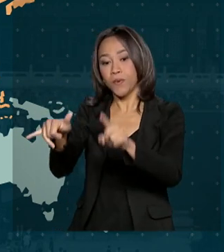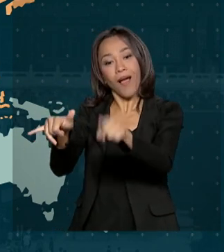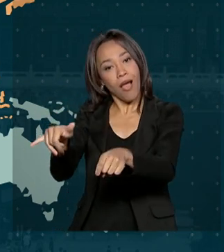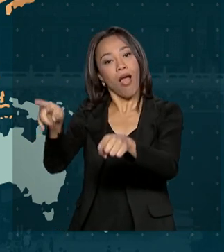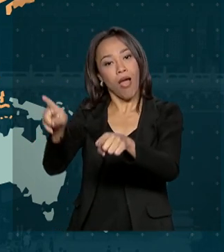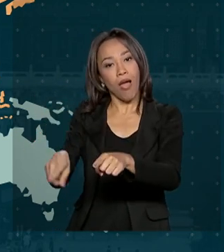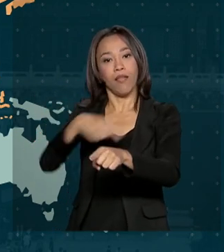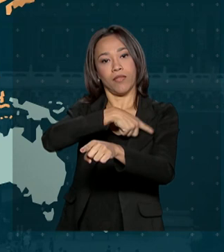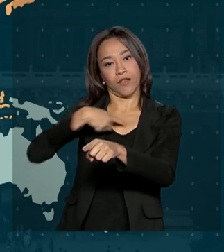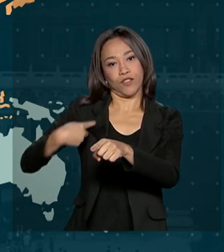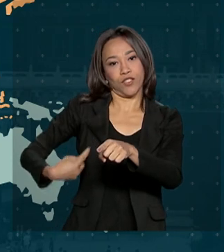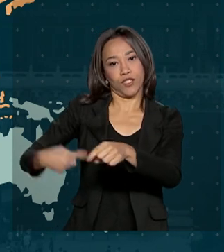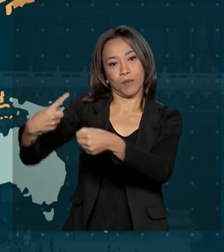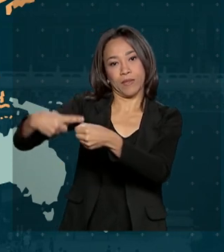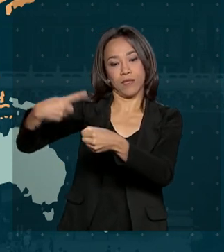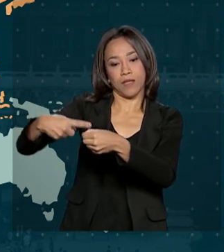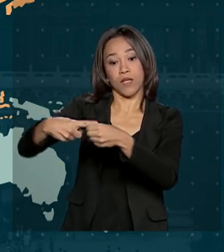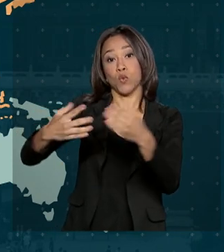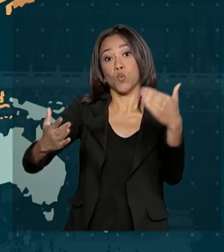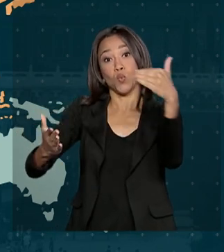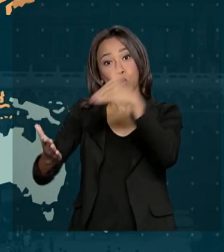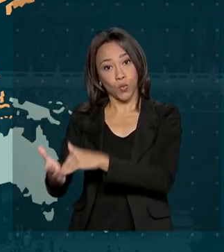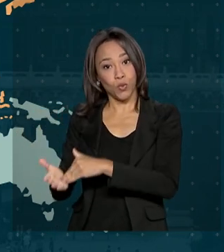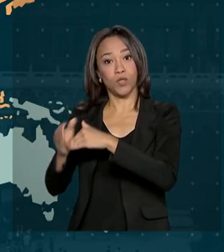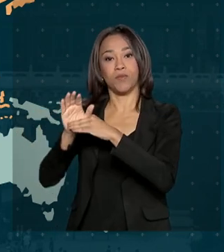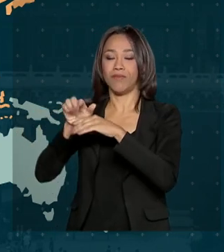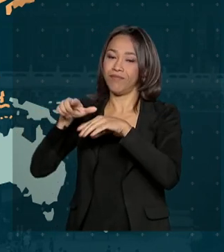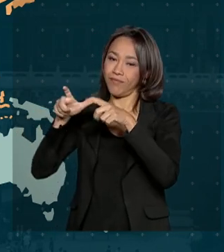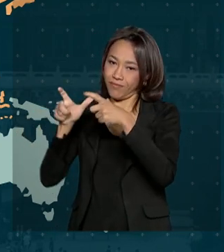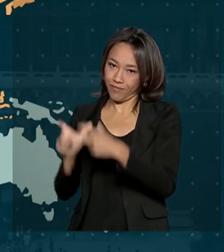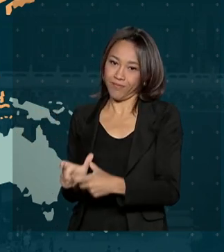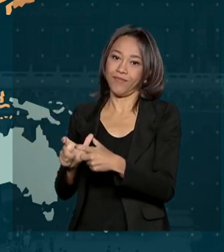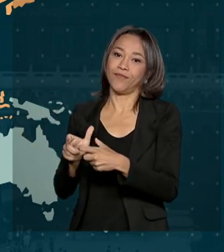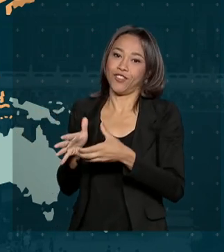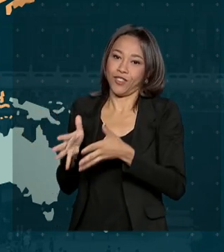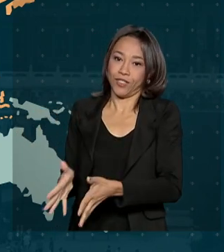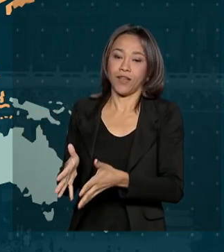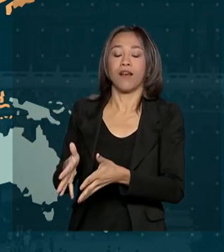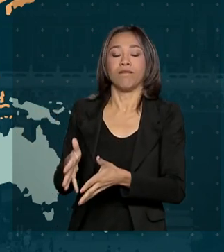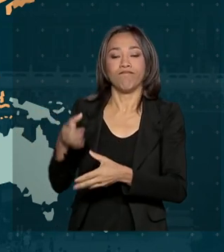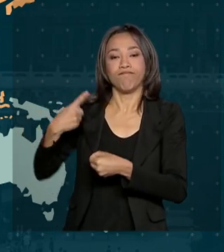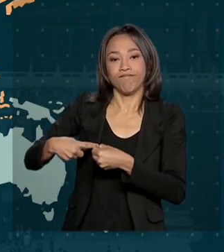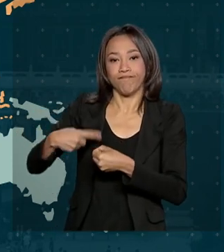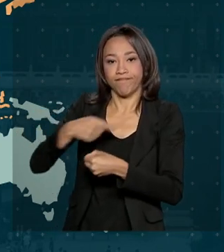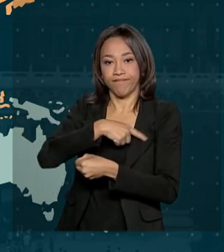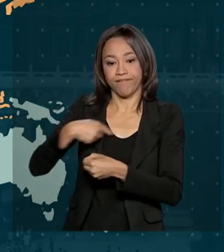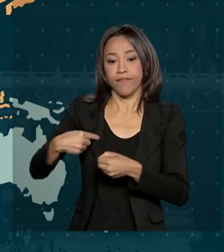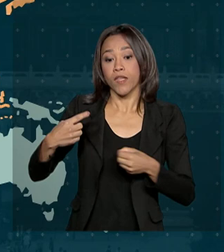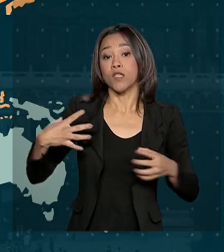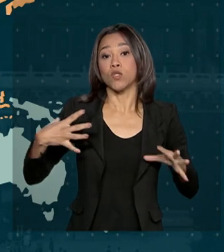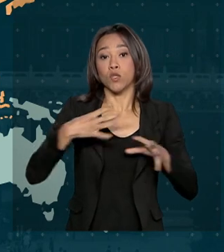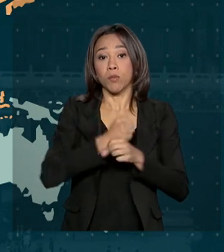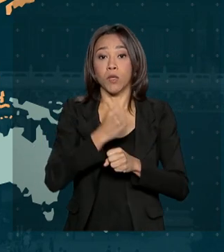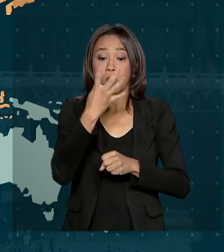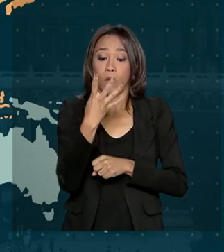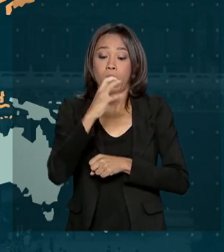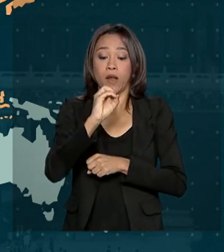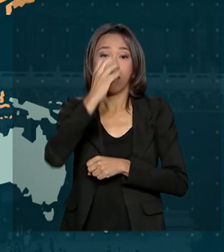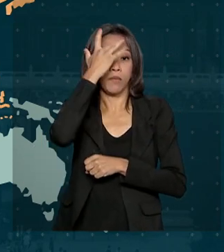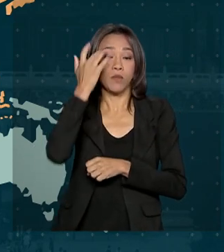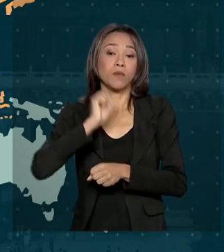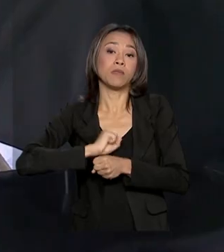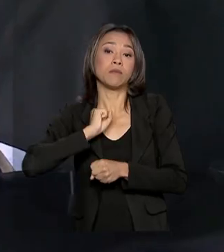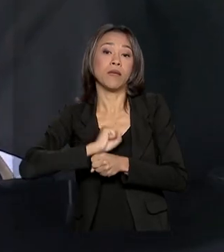China, em Urunque, último ponto antes de chegar a Wuhan. Cerca de 40 brasileiros aguardam para